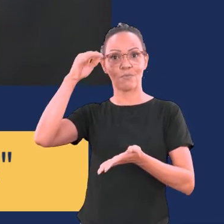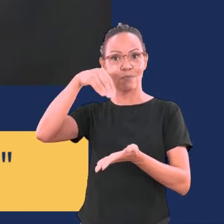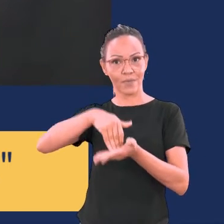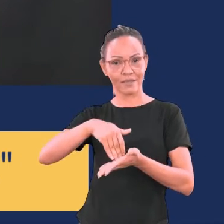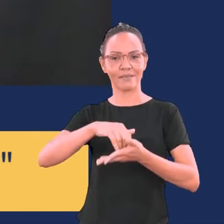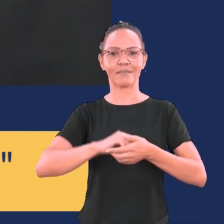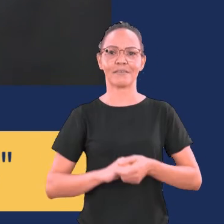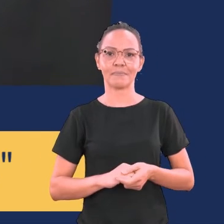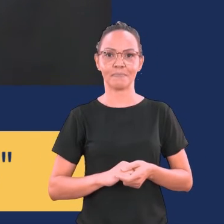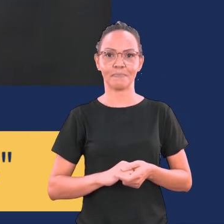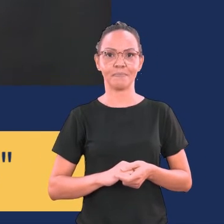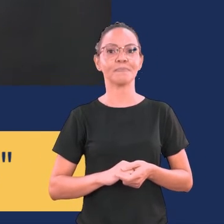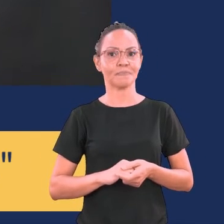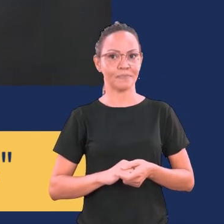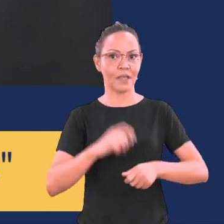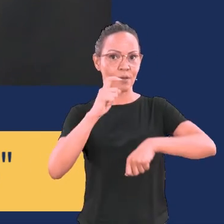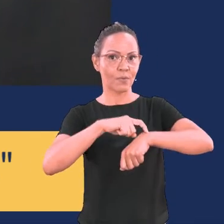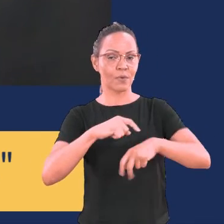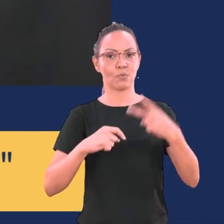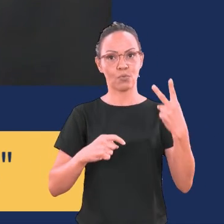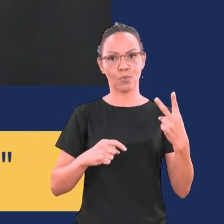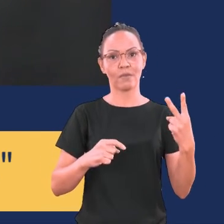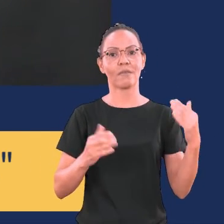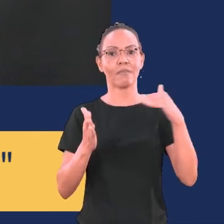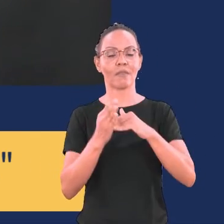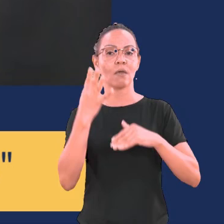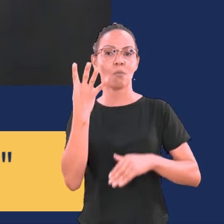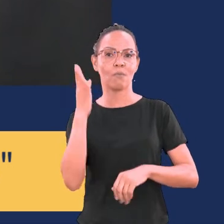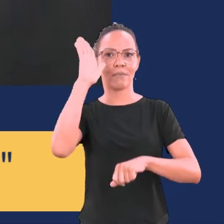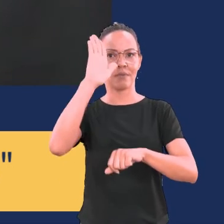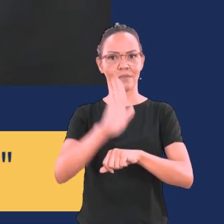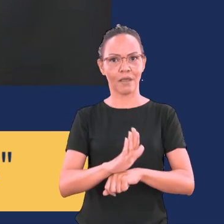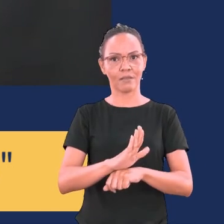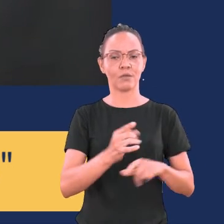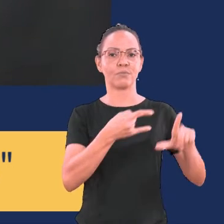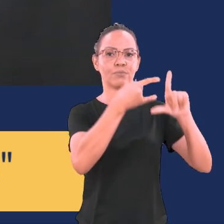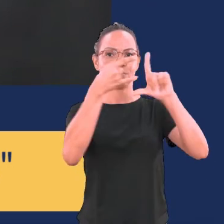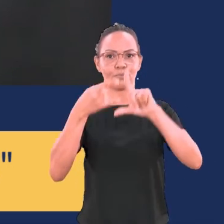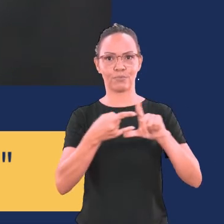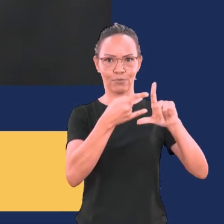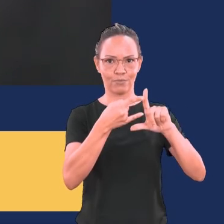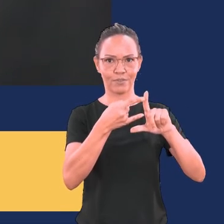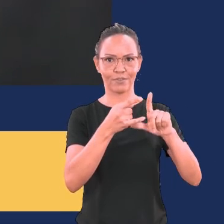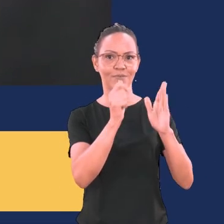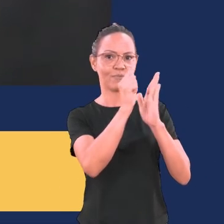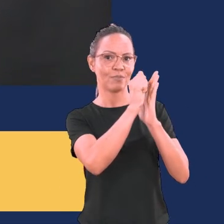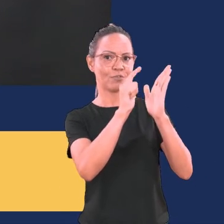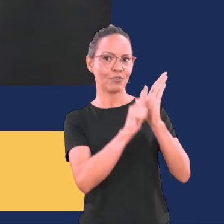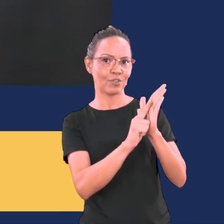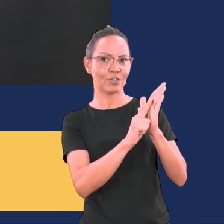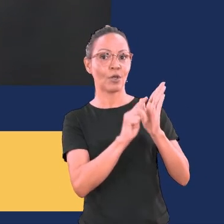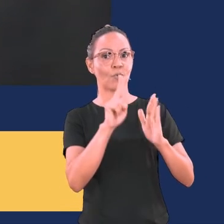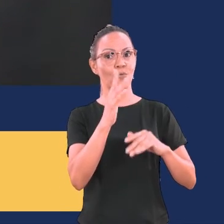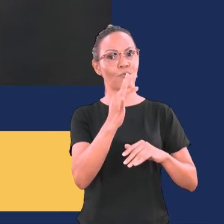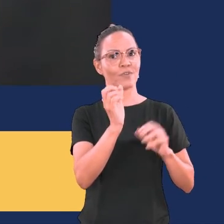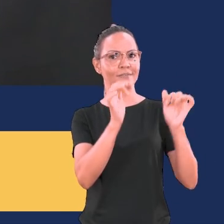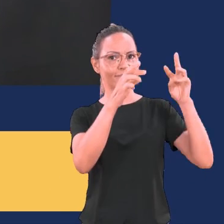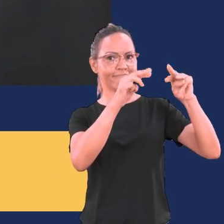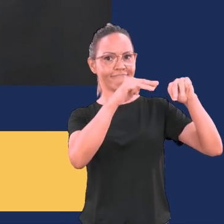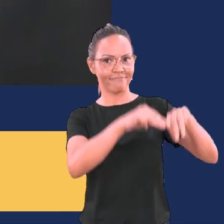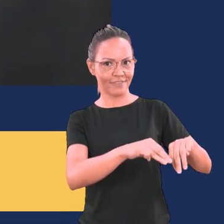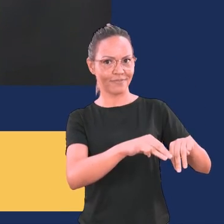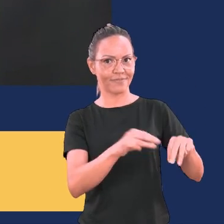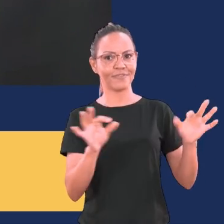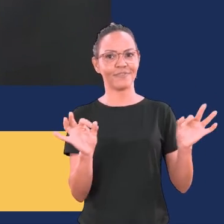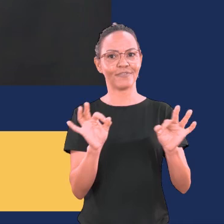-feira de cada mês, das 14 às 16 horas, no Google Meet. A Agenda UFIS fica por aqui.